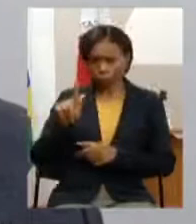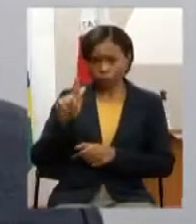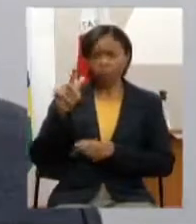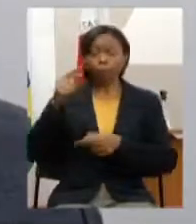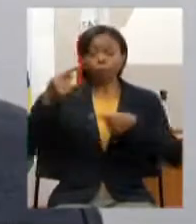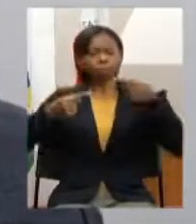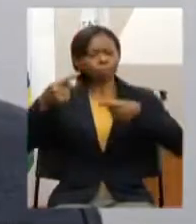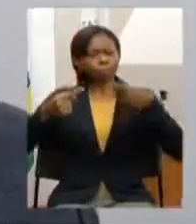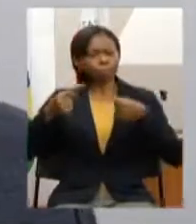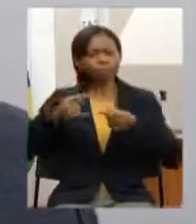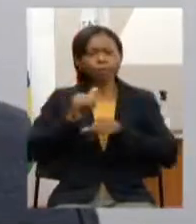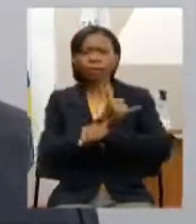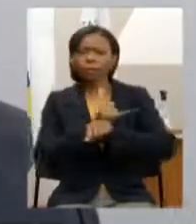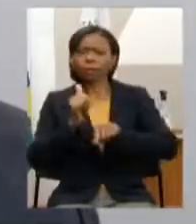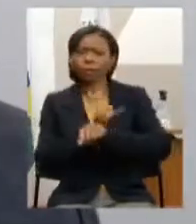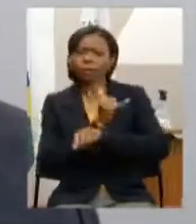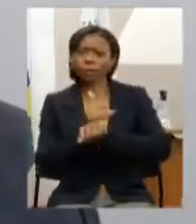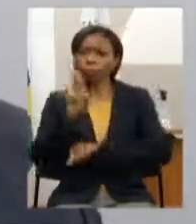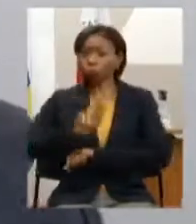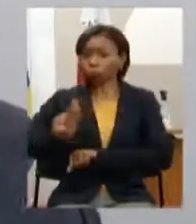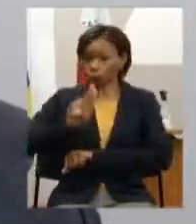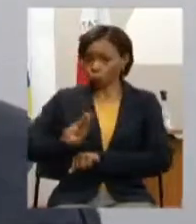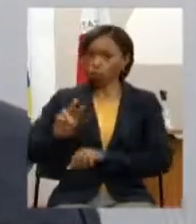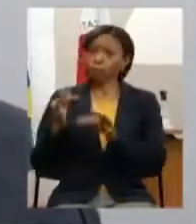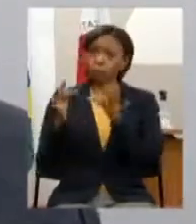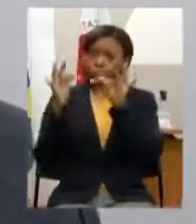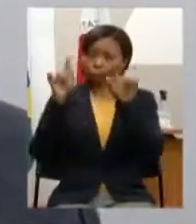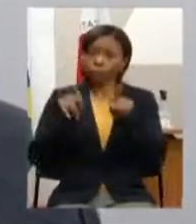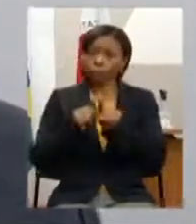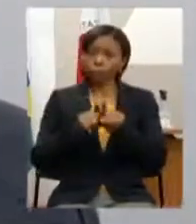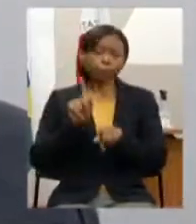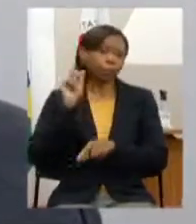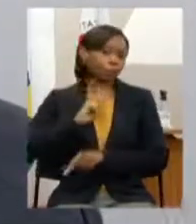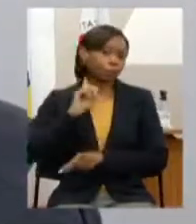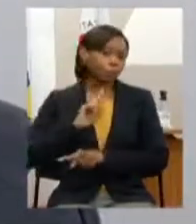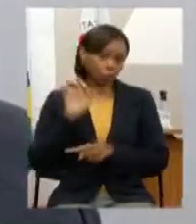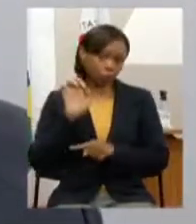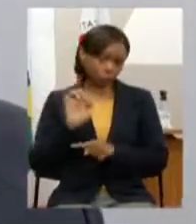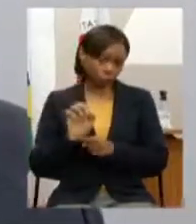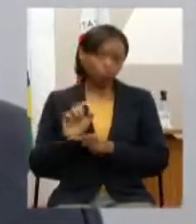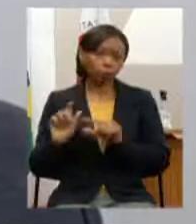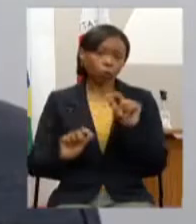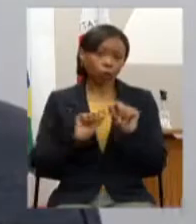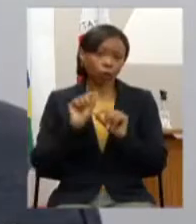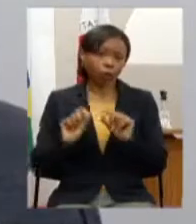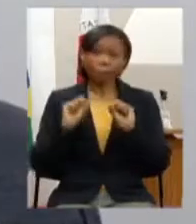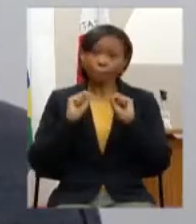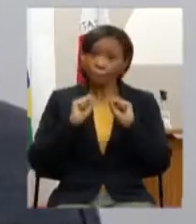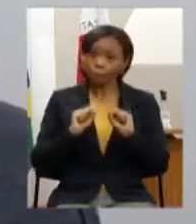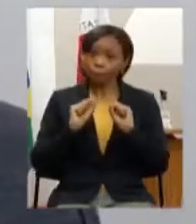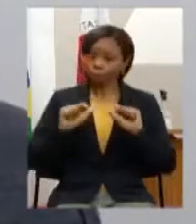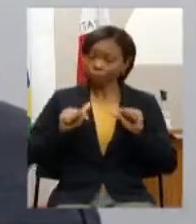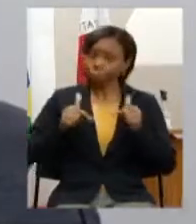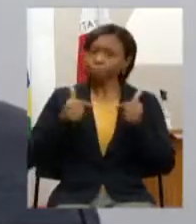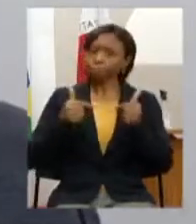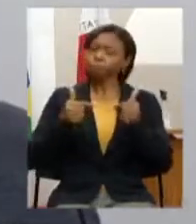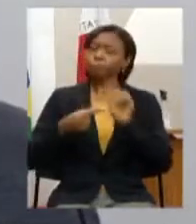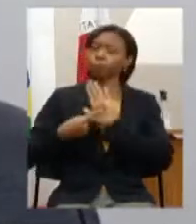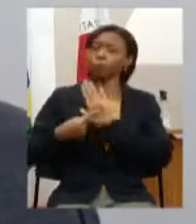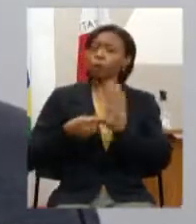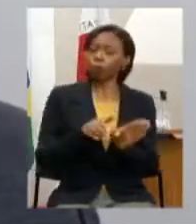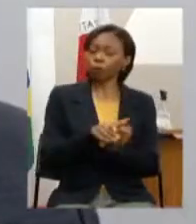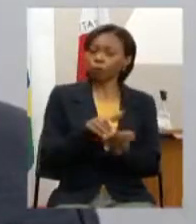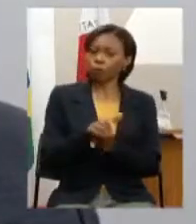alternativas ao uso dessa tecnologia e para que o estado de minas gerais a se posicione e oriente os municípios a